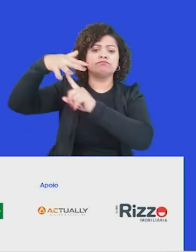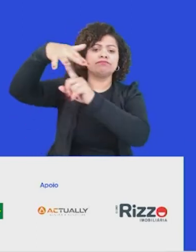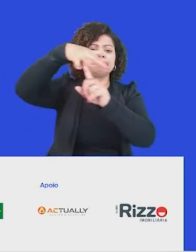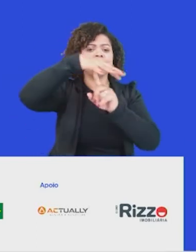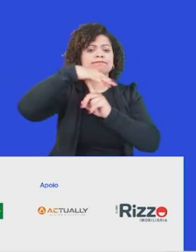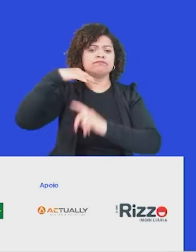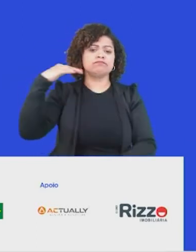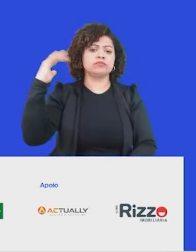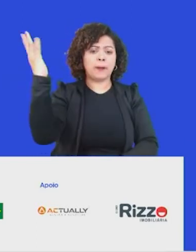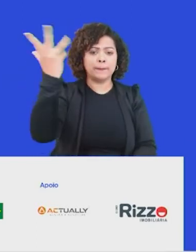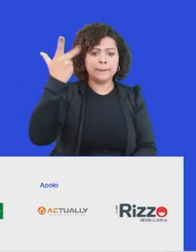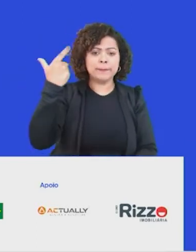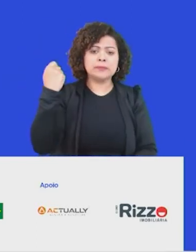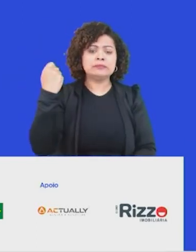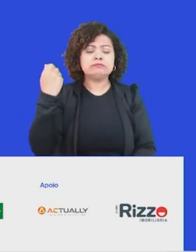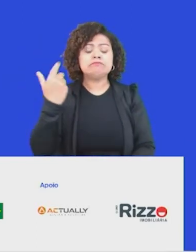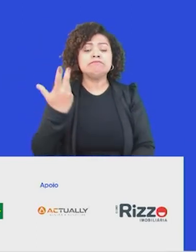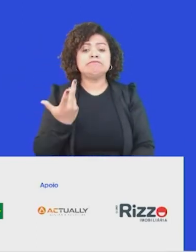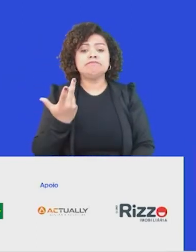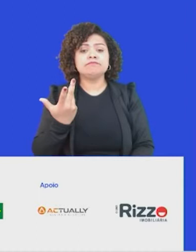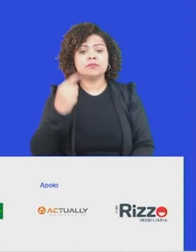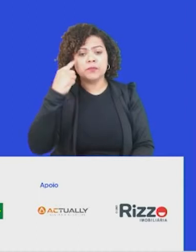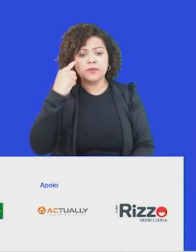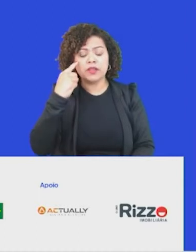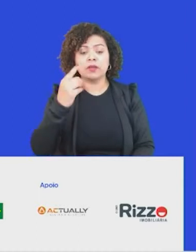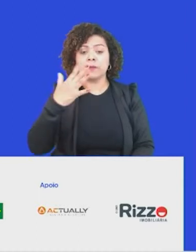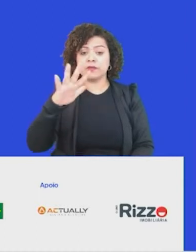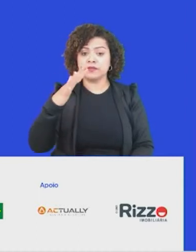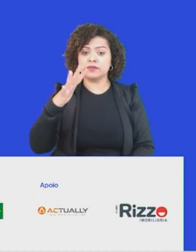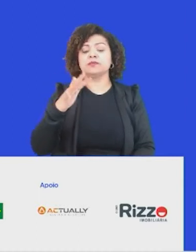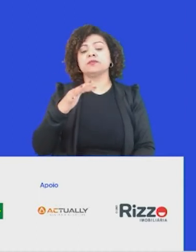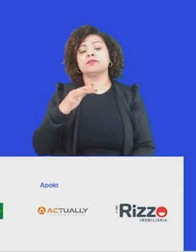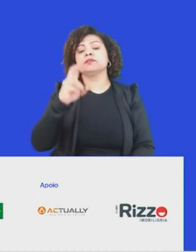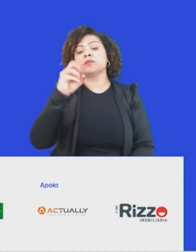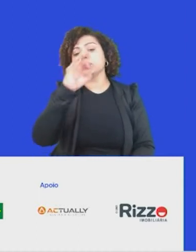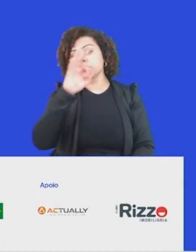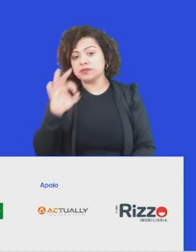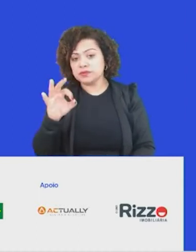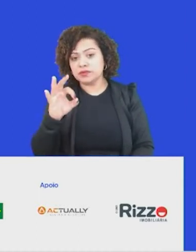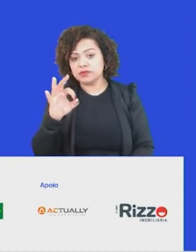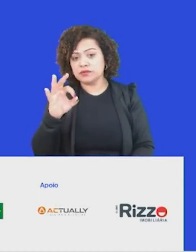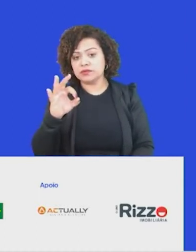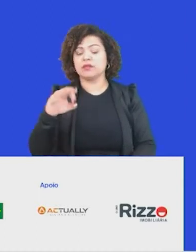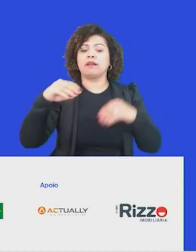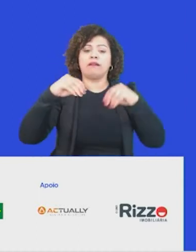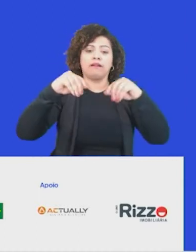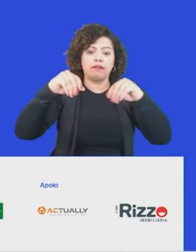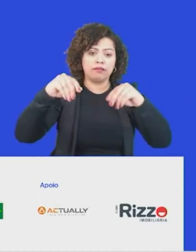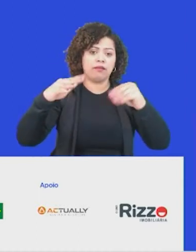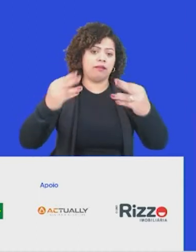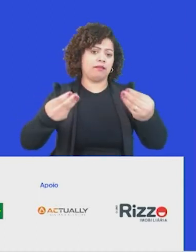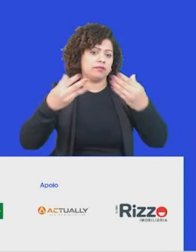nós consumimos 150% dos recursos disponíveis que a terra, né, tem para nos